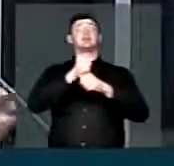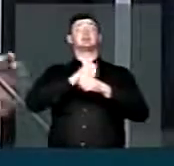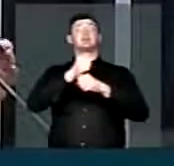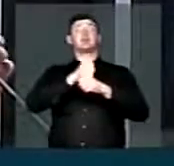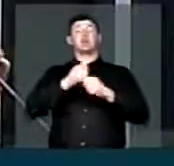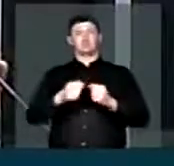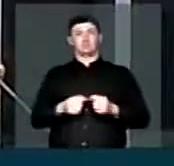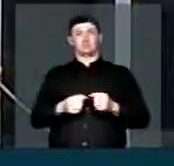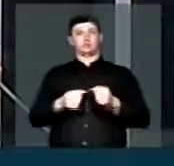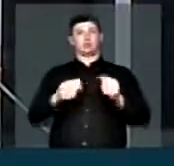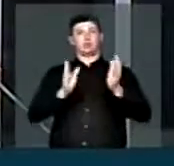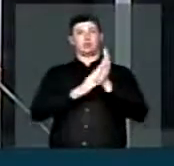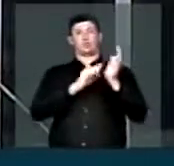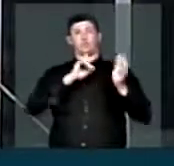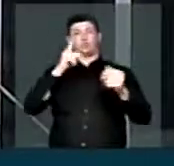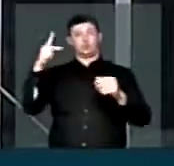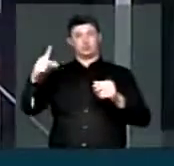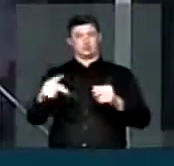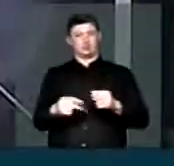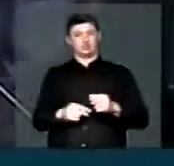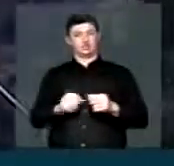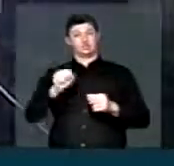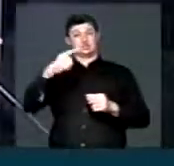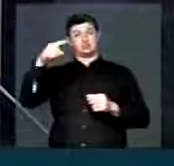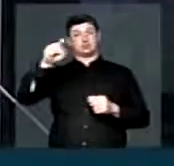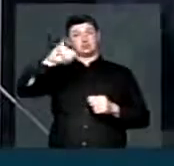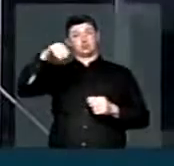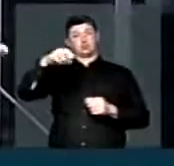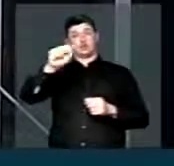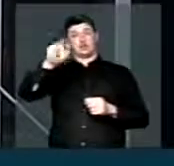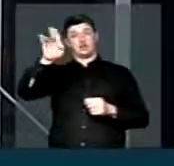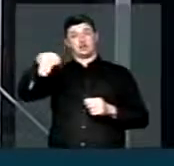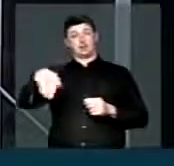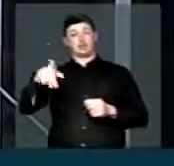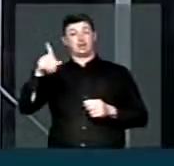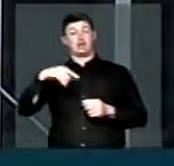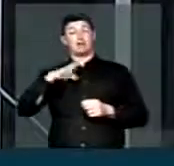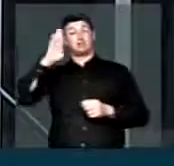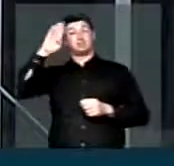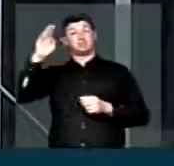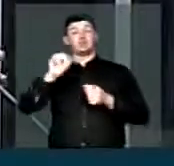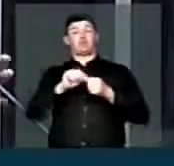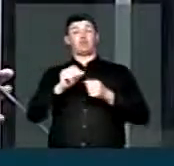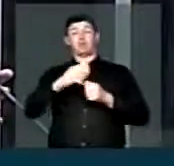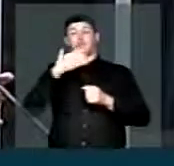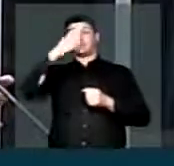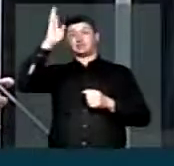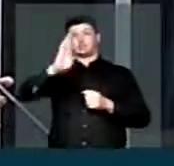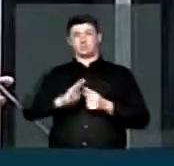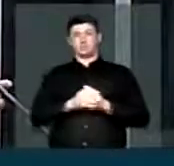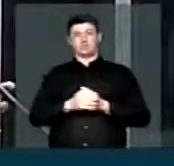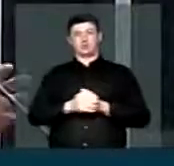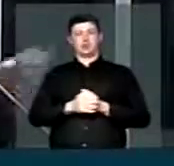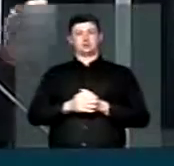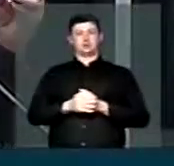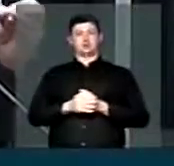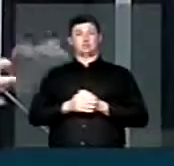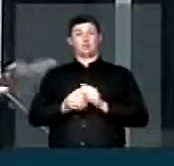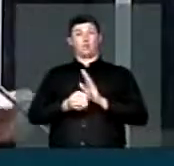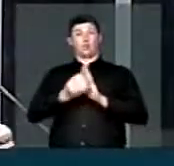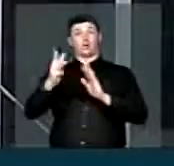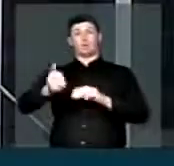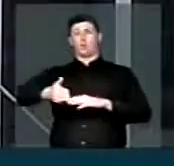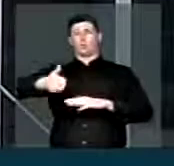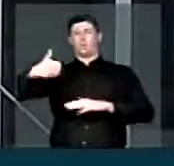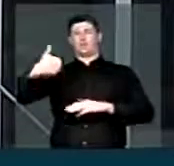de sua emancipação política. Senhor Joaquim é o maior produtor de maçã do Brasil. Além da quantidade e